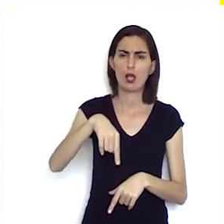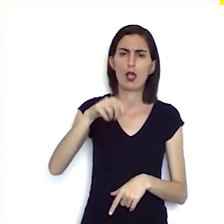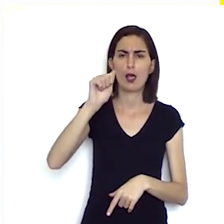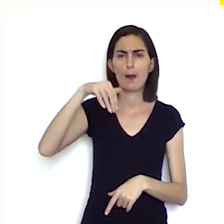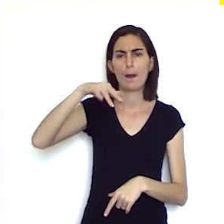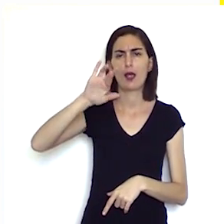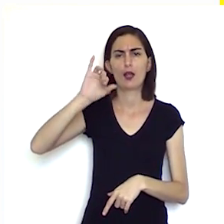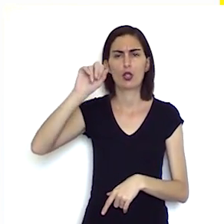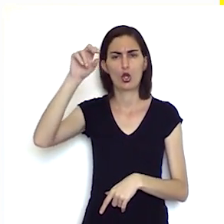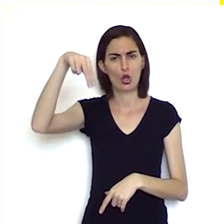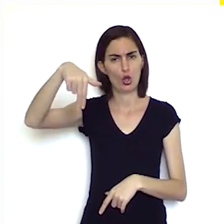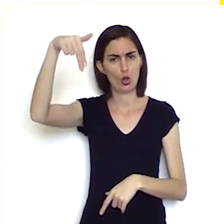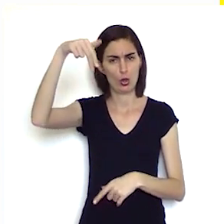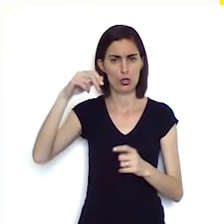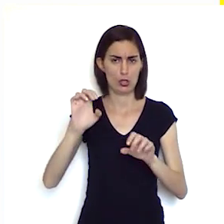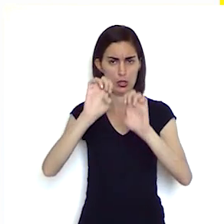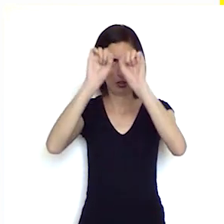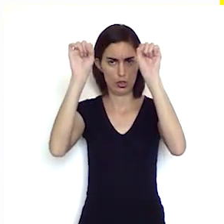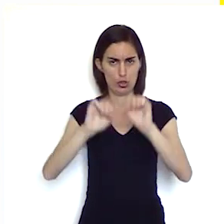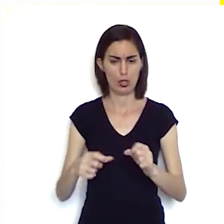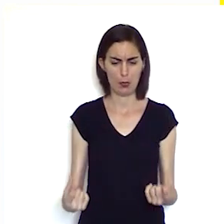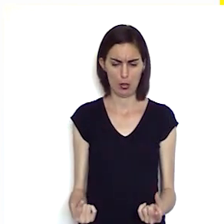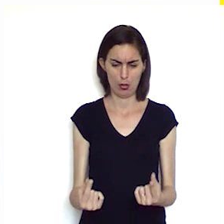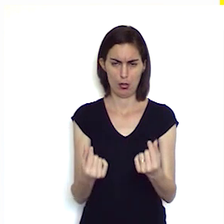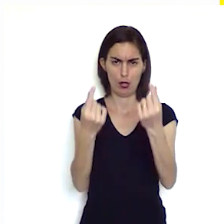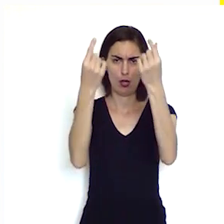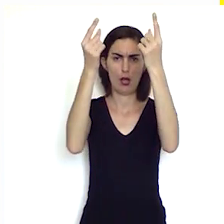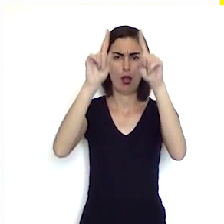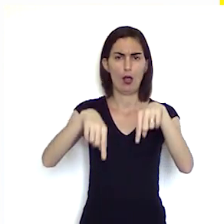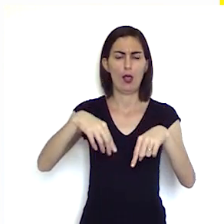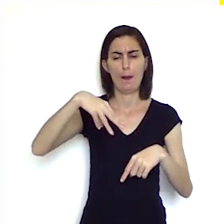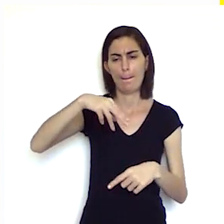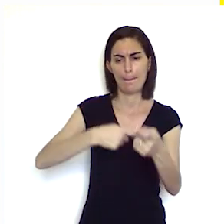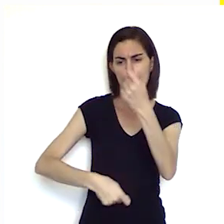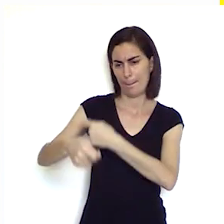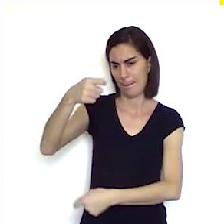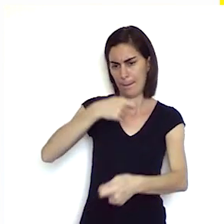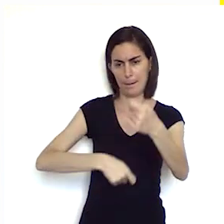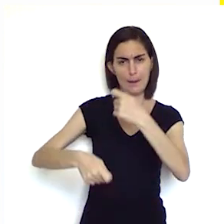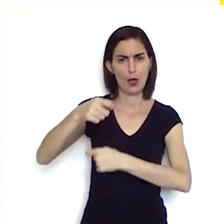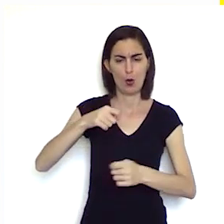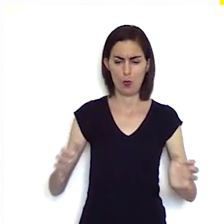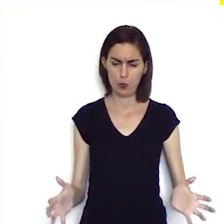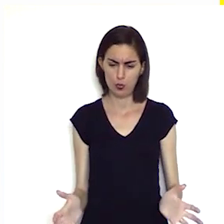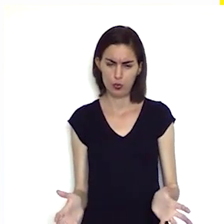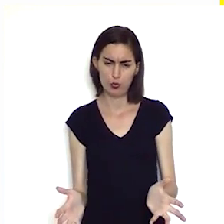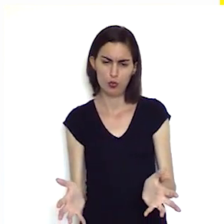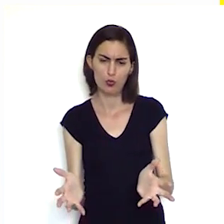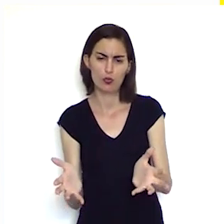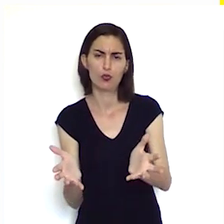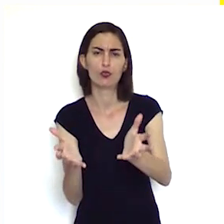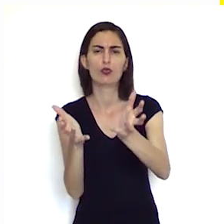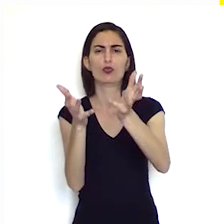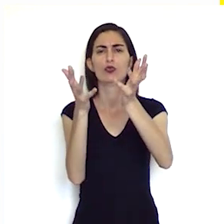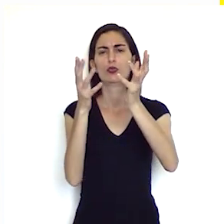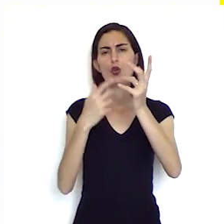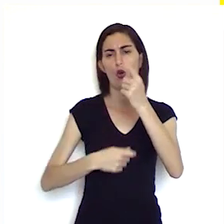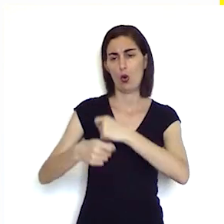América do Norte o sistema capitalista estava baseado no mercantilismo que foi impulsionado pelo